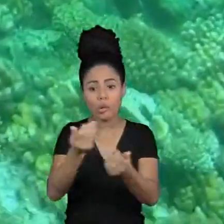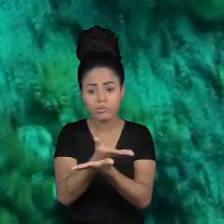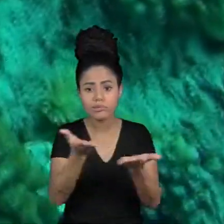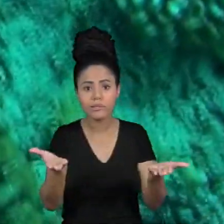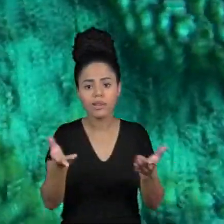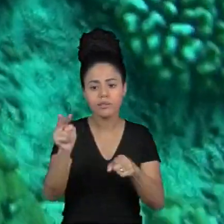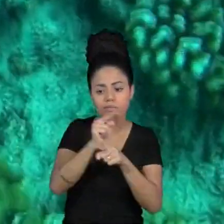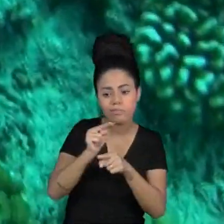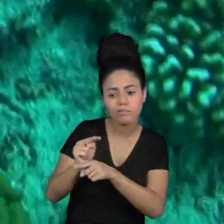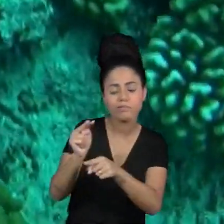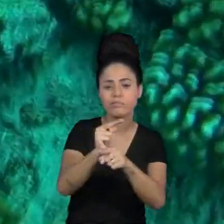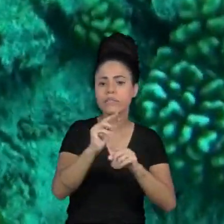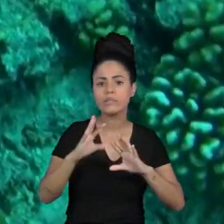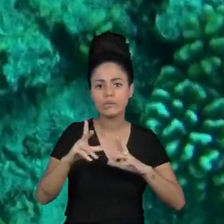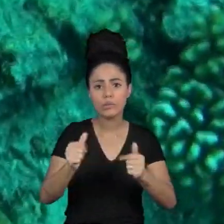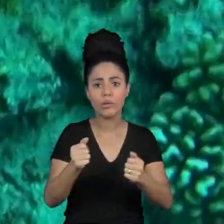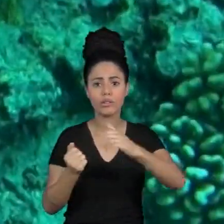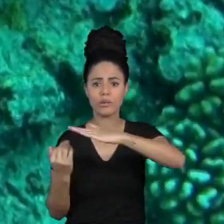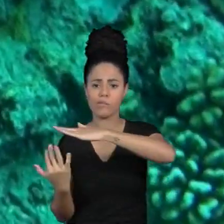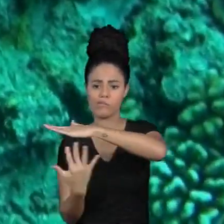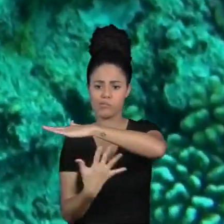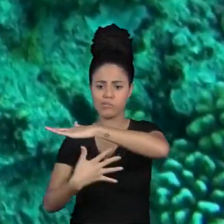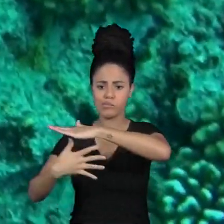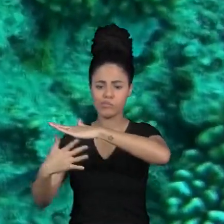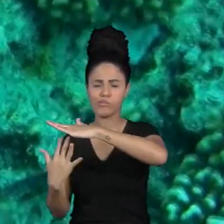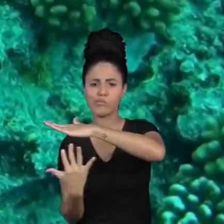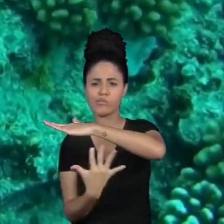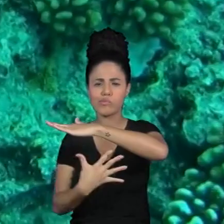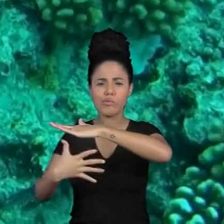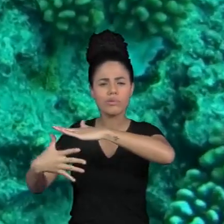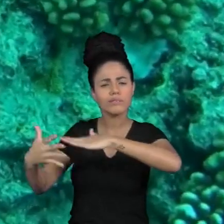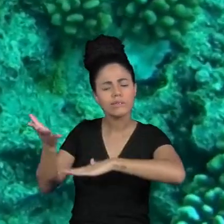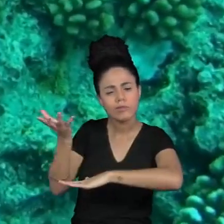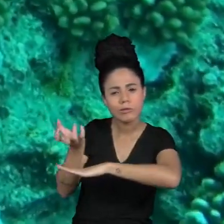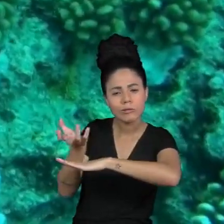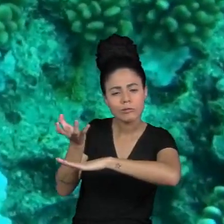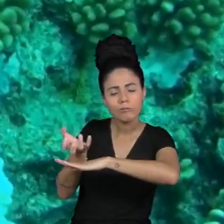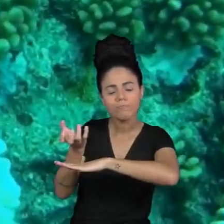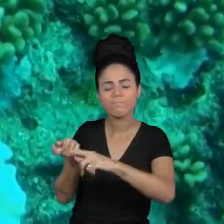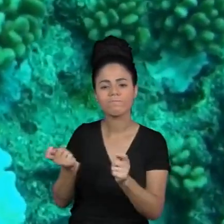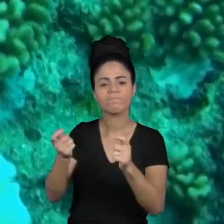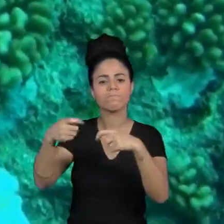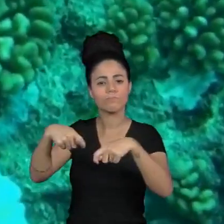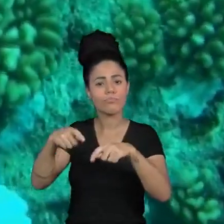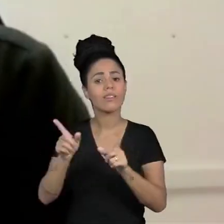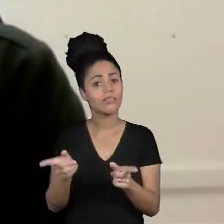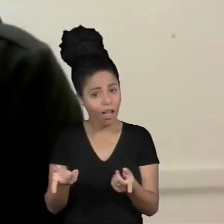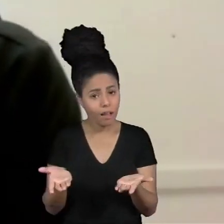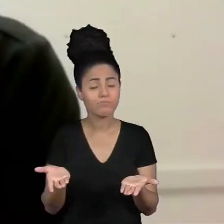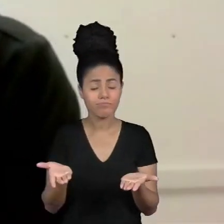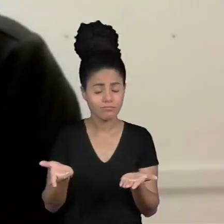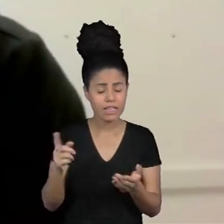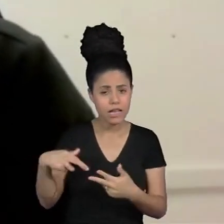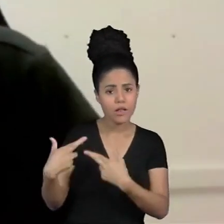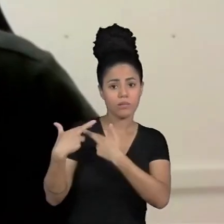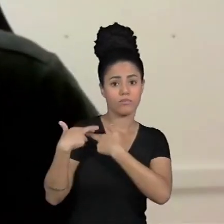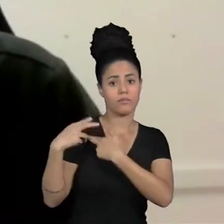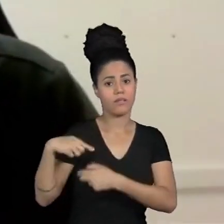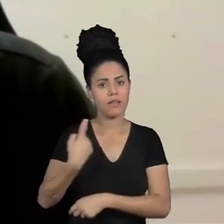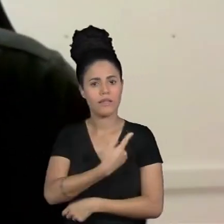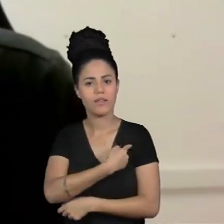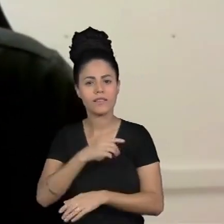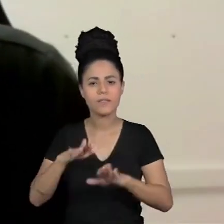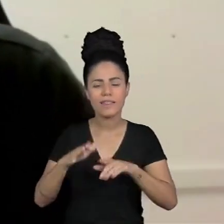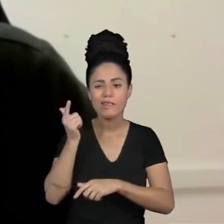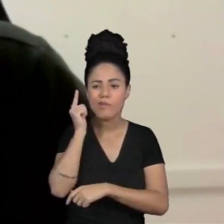preservar os recifes de coral que são ecossistemas bastante complexos e que hospedam uma diversidade imensa então se a gente não consegue